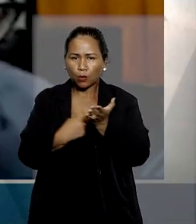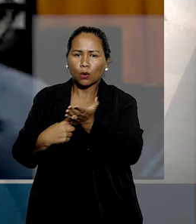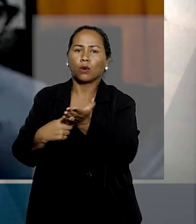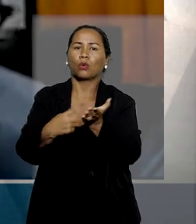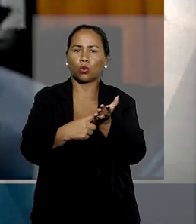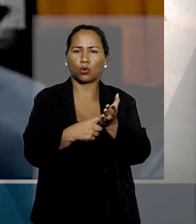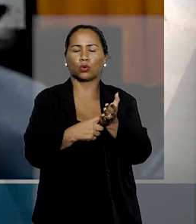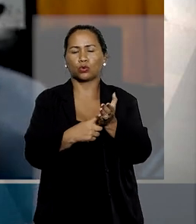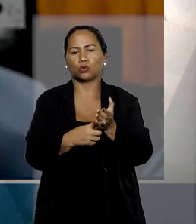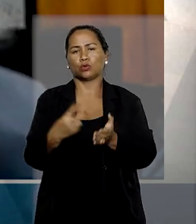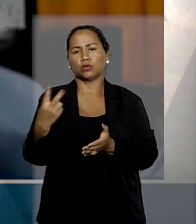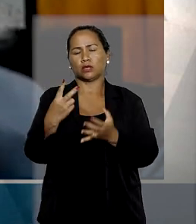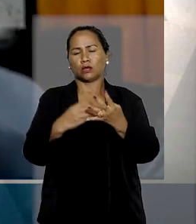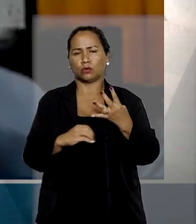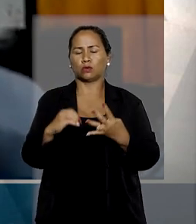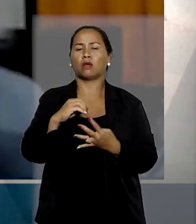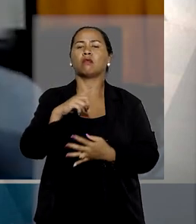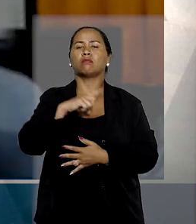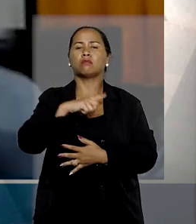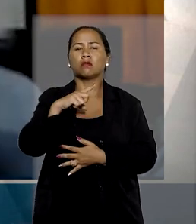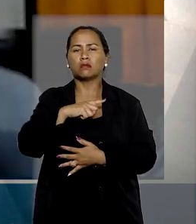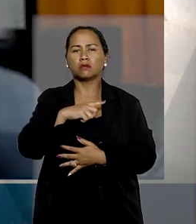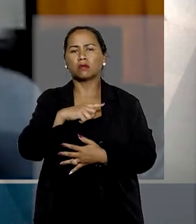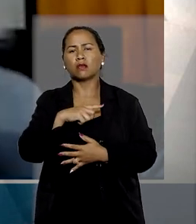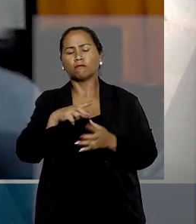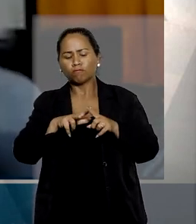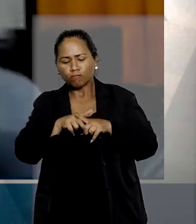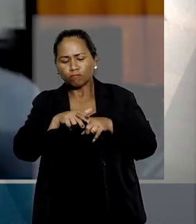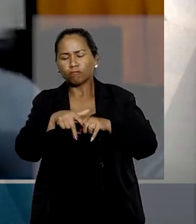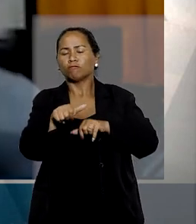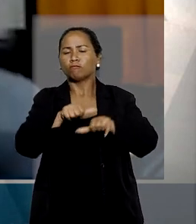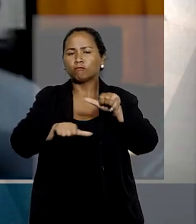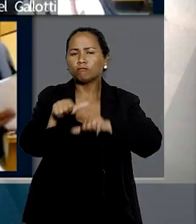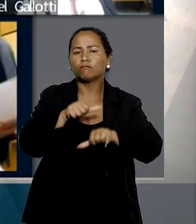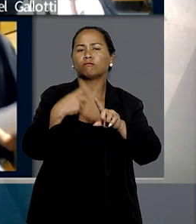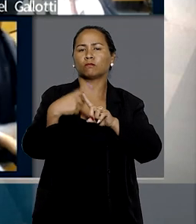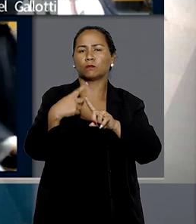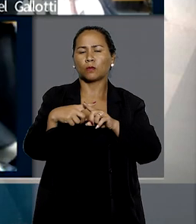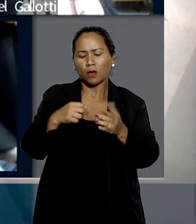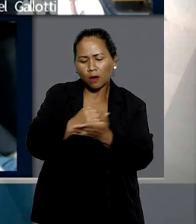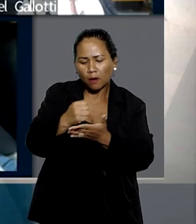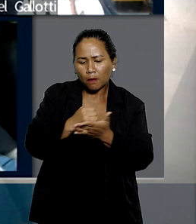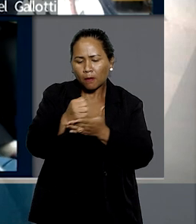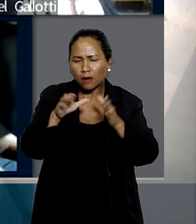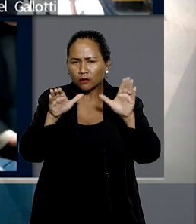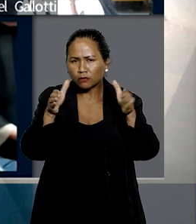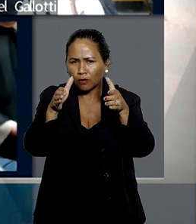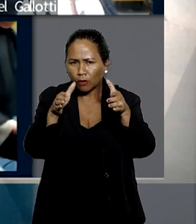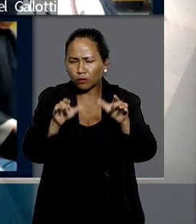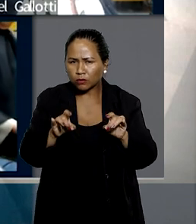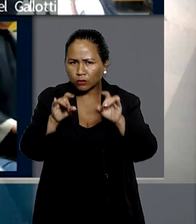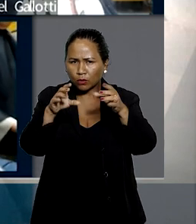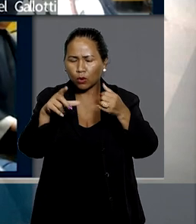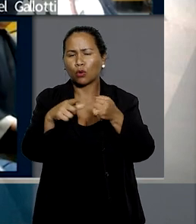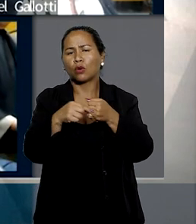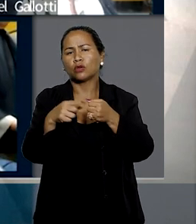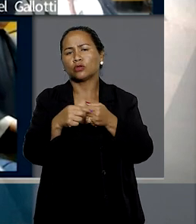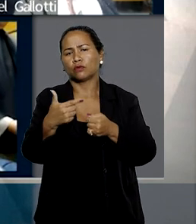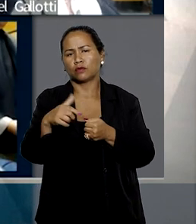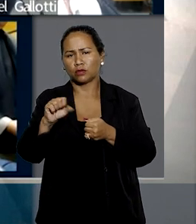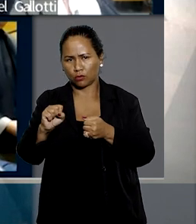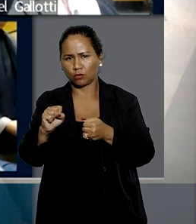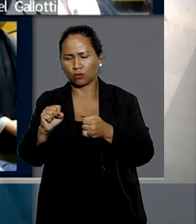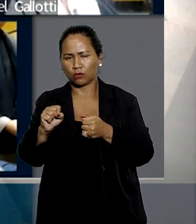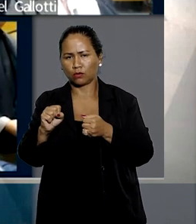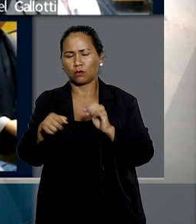deve ser reformado, porque a desconsideração da personalidade jurídica teve como base exclusiva o artigo